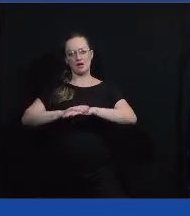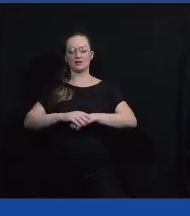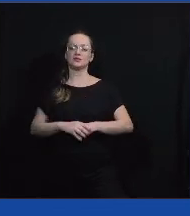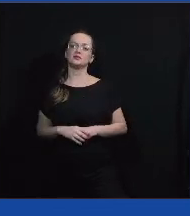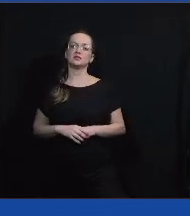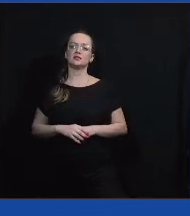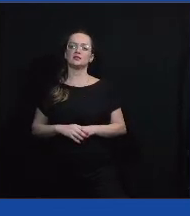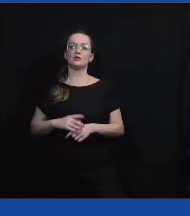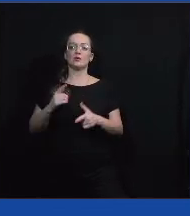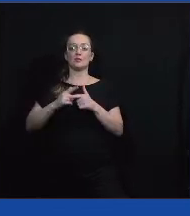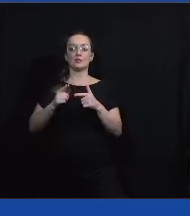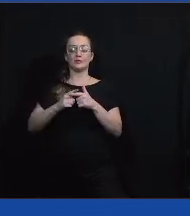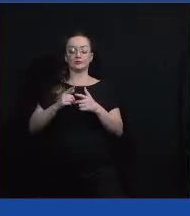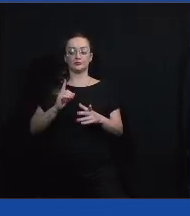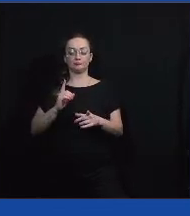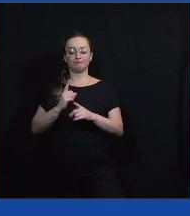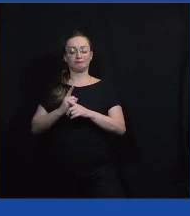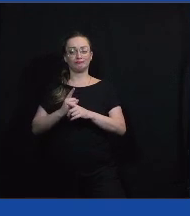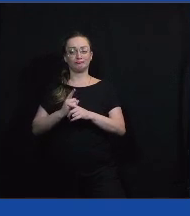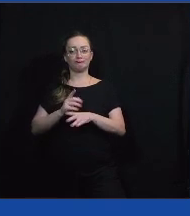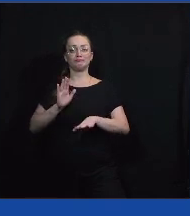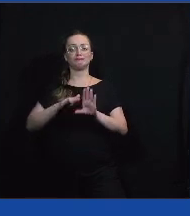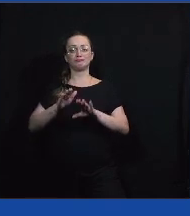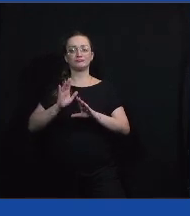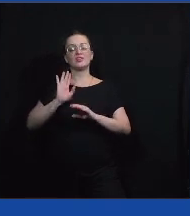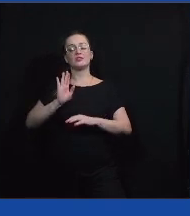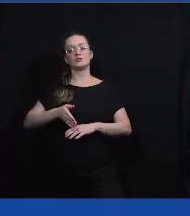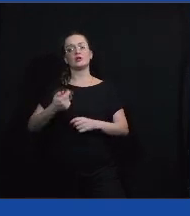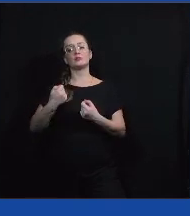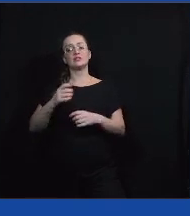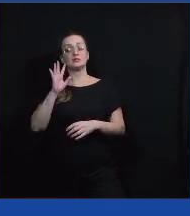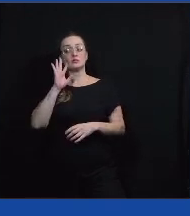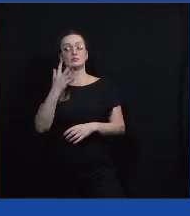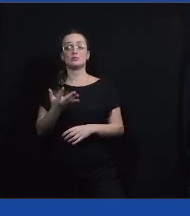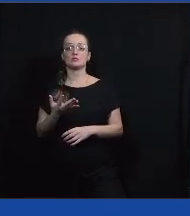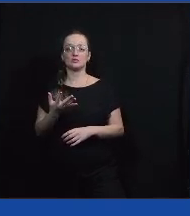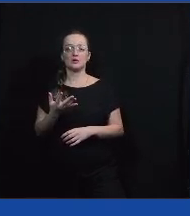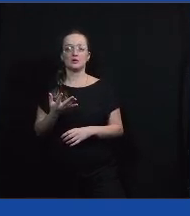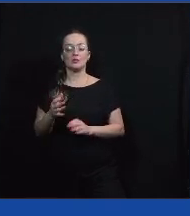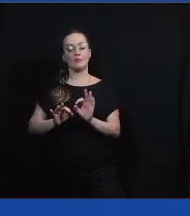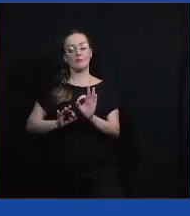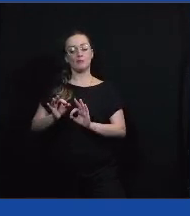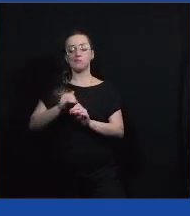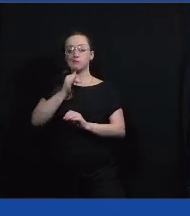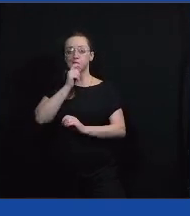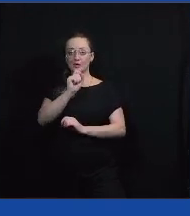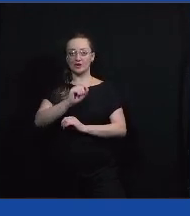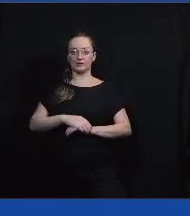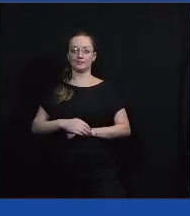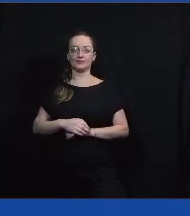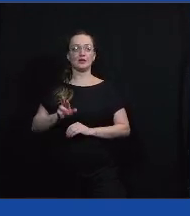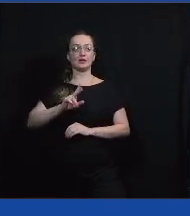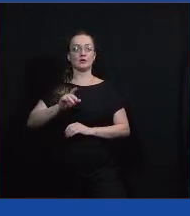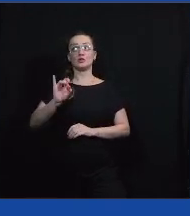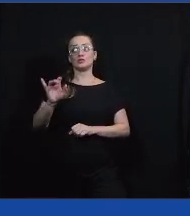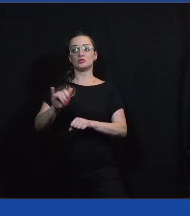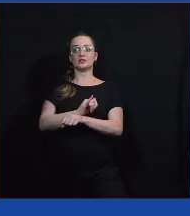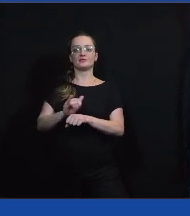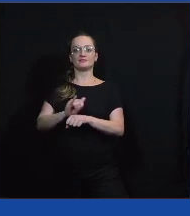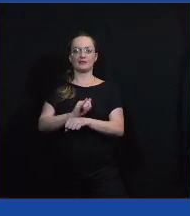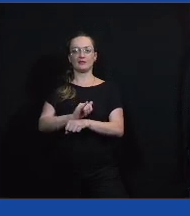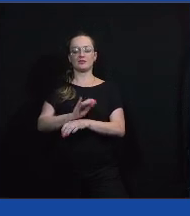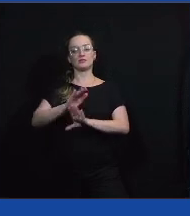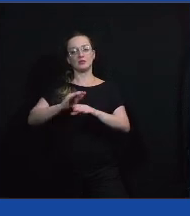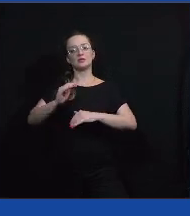do problema que a gente está lidando, talvez já ir para uma solução num projeto, por exemplo, não seja estratégico, talvez a gente tenha que